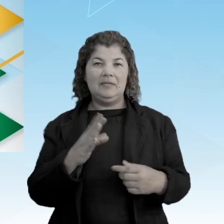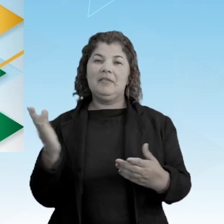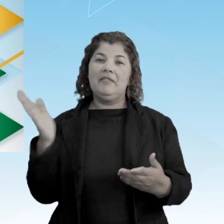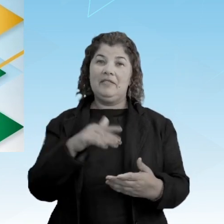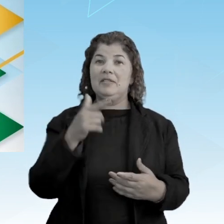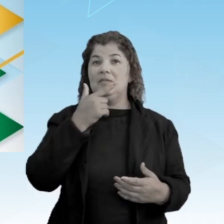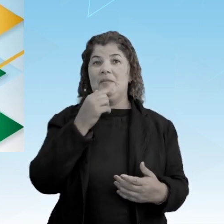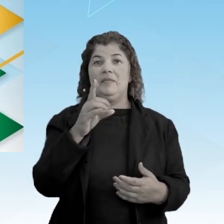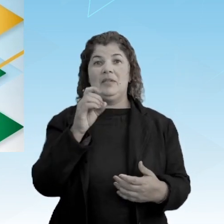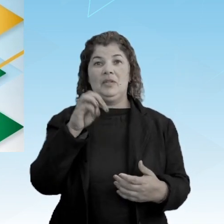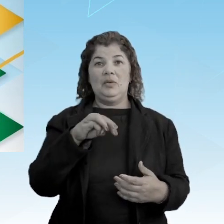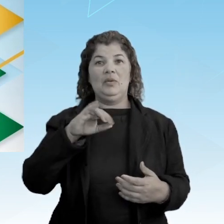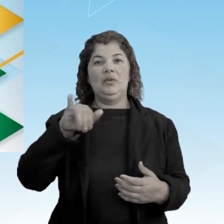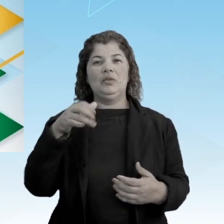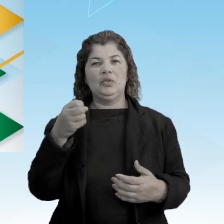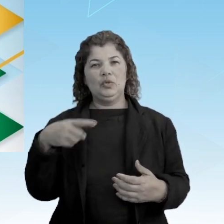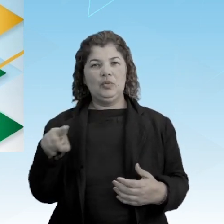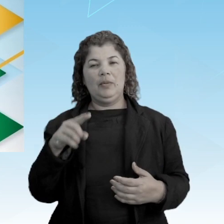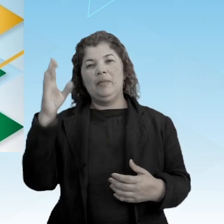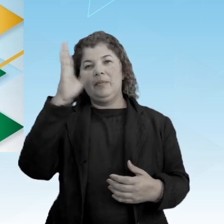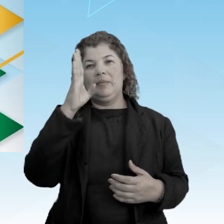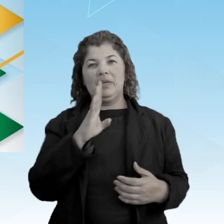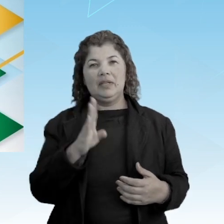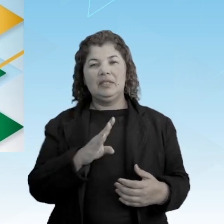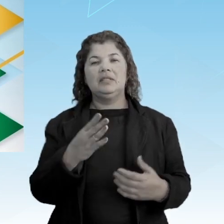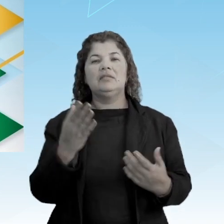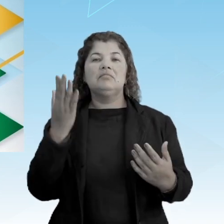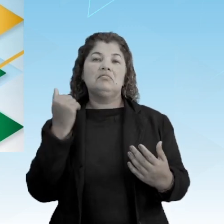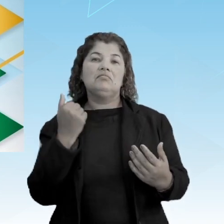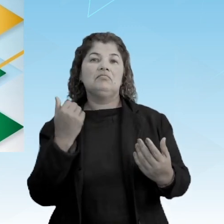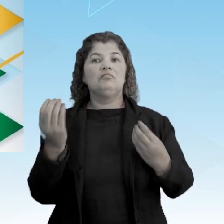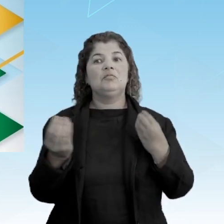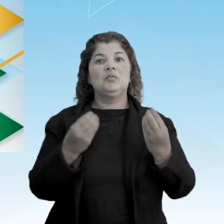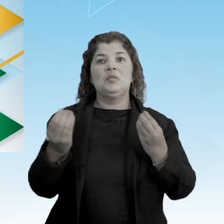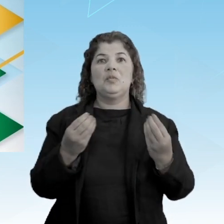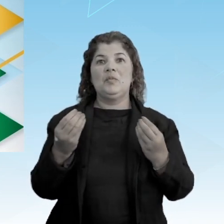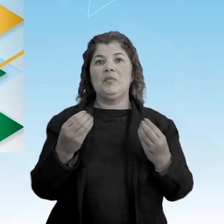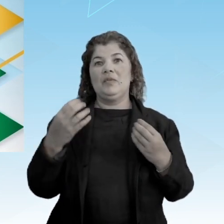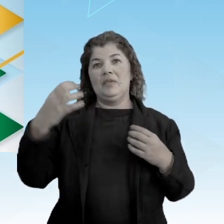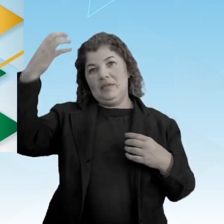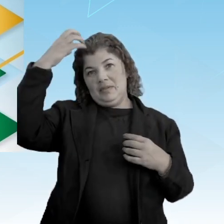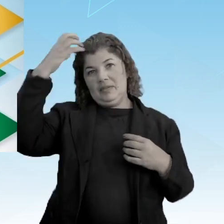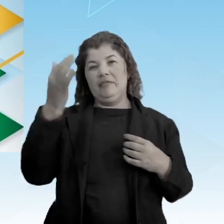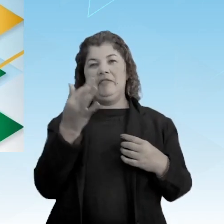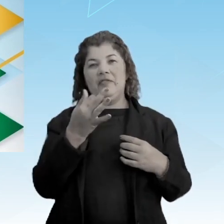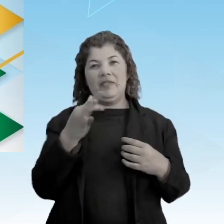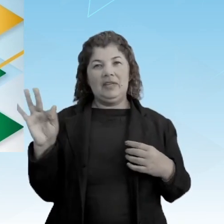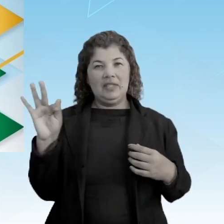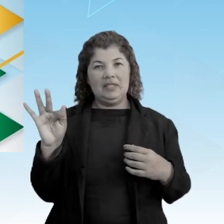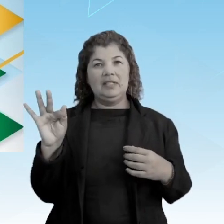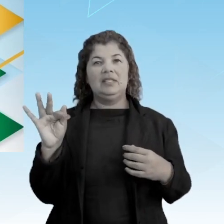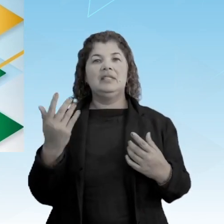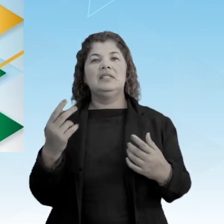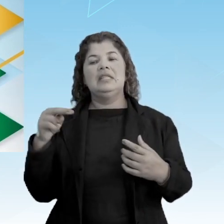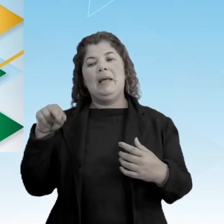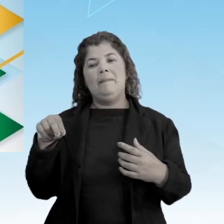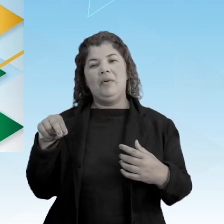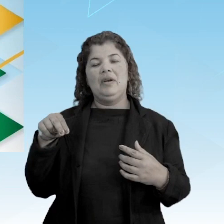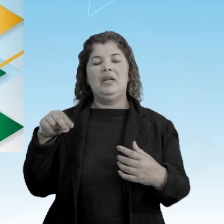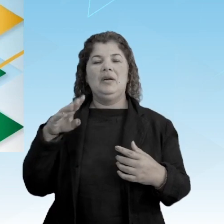para o Brasil, sabe-se que o imperador francês, Napoleão